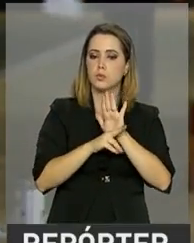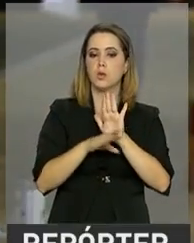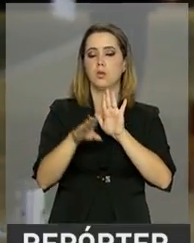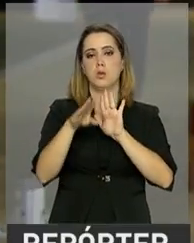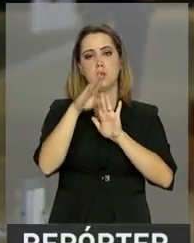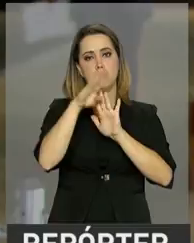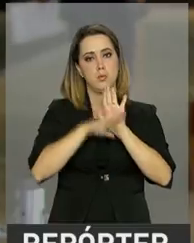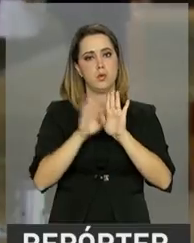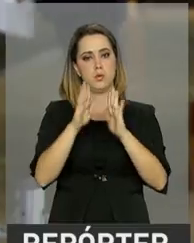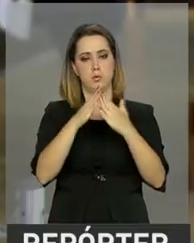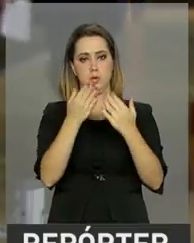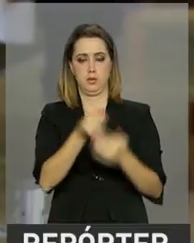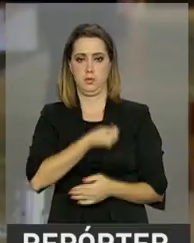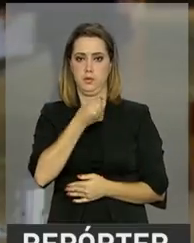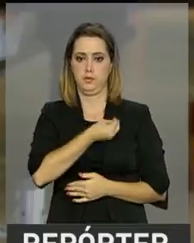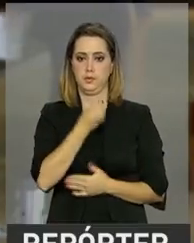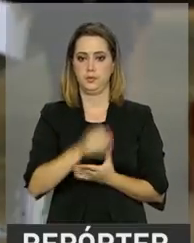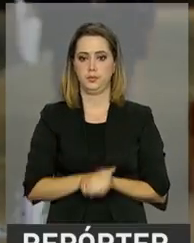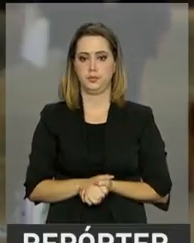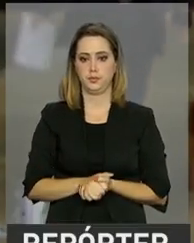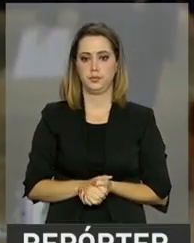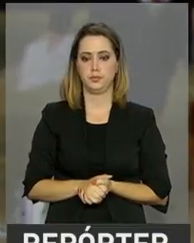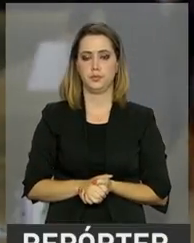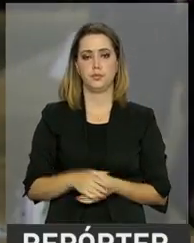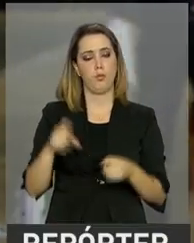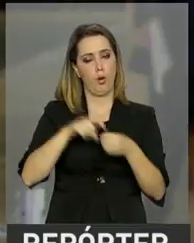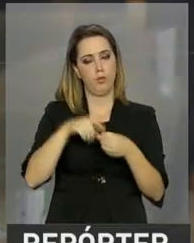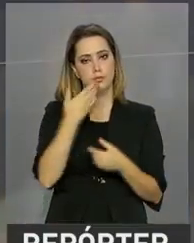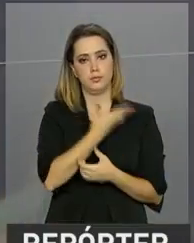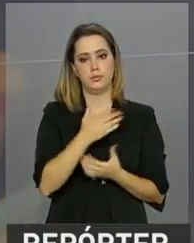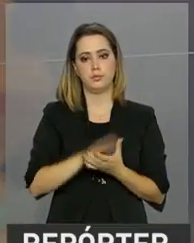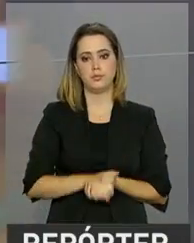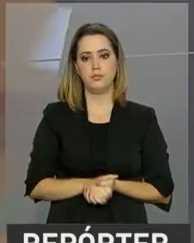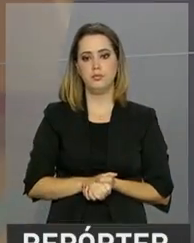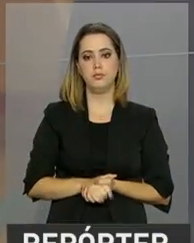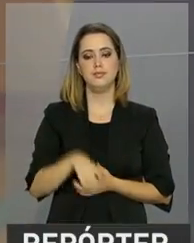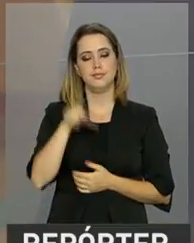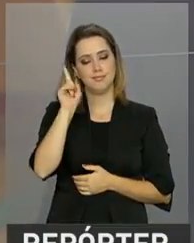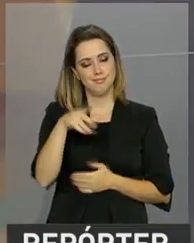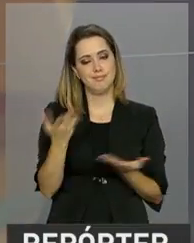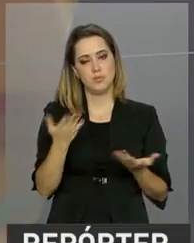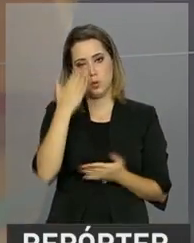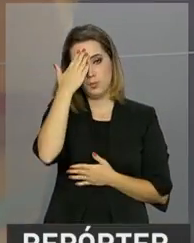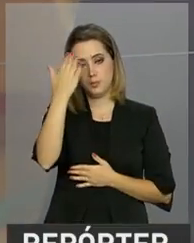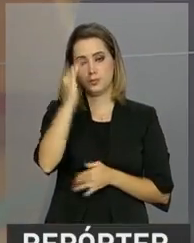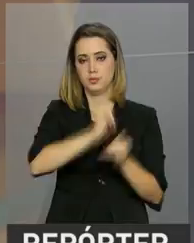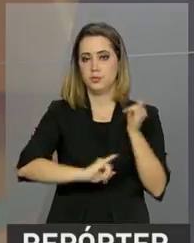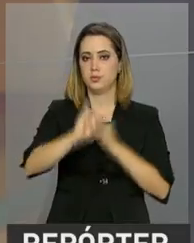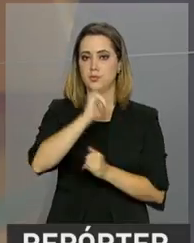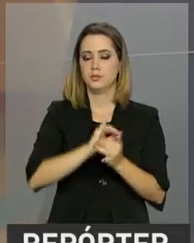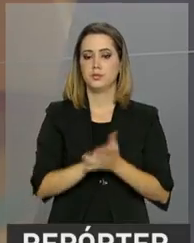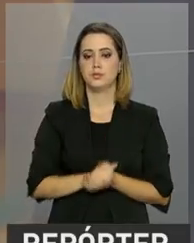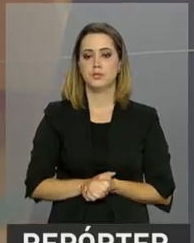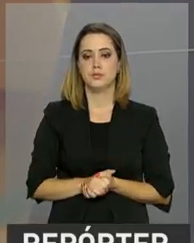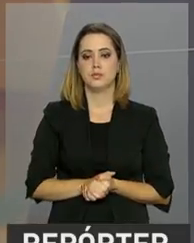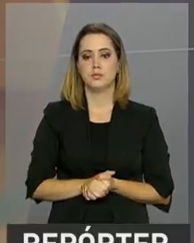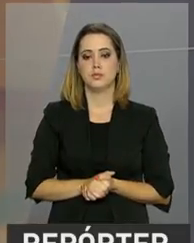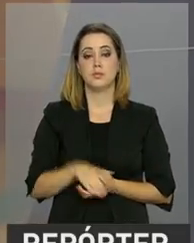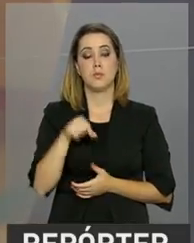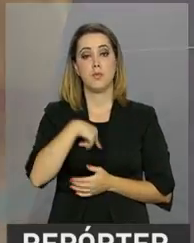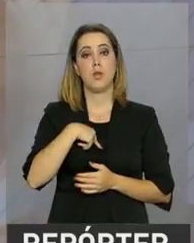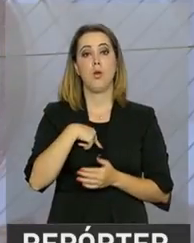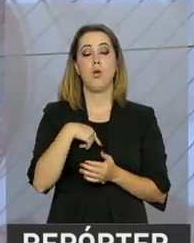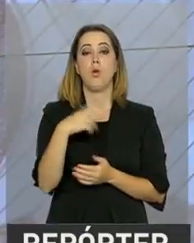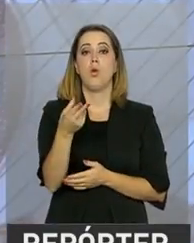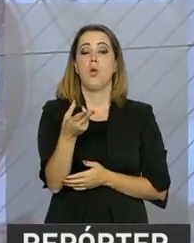Minha Casa Minha Vida. Eu volto com você no estúdio, Roberto. É isso aí, Paulo. Obrigado pelas informações. E olha, o mercado